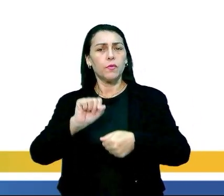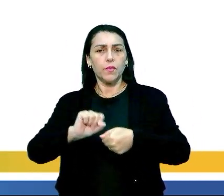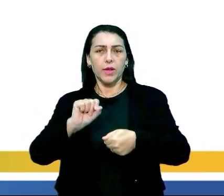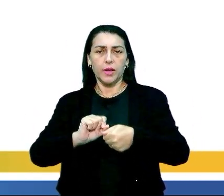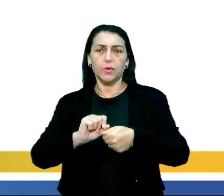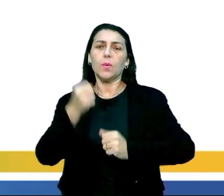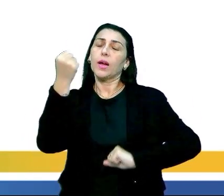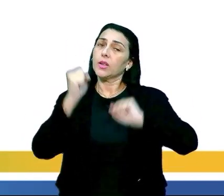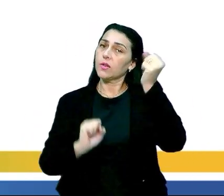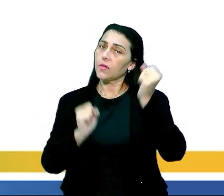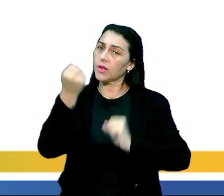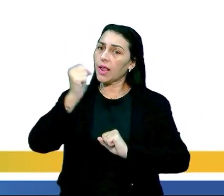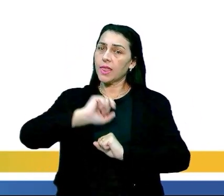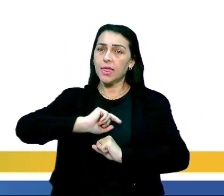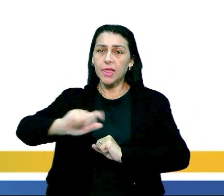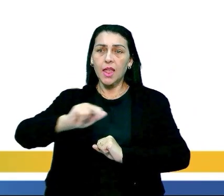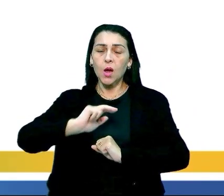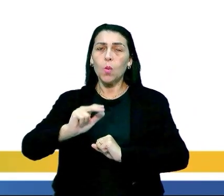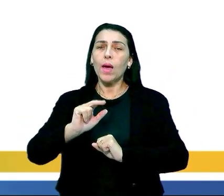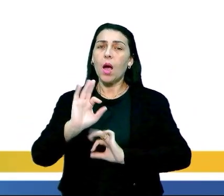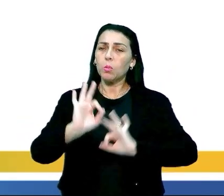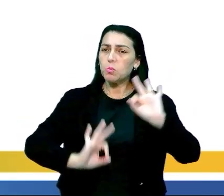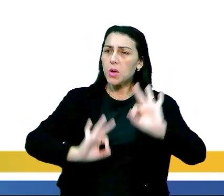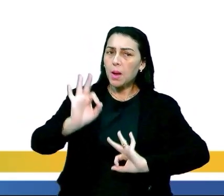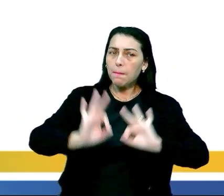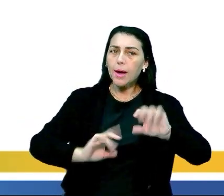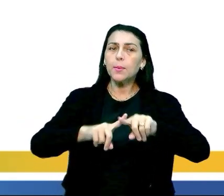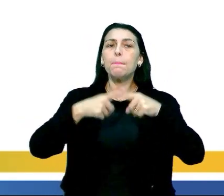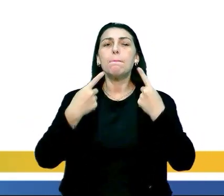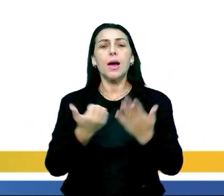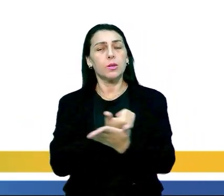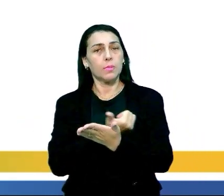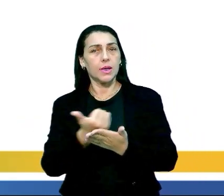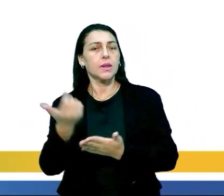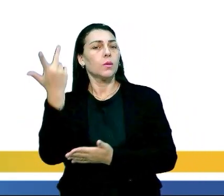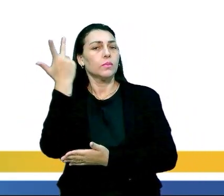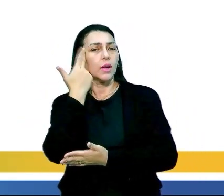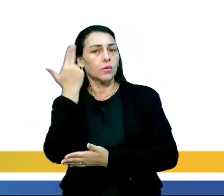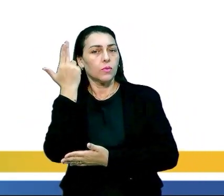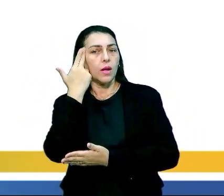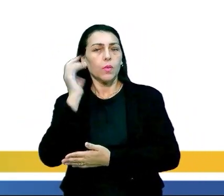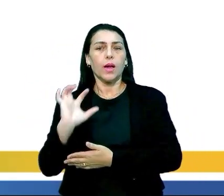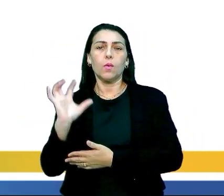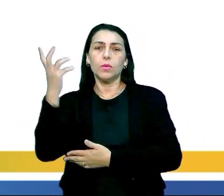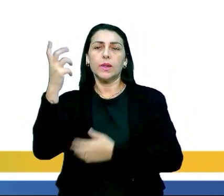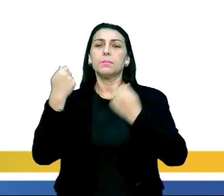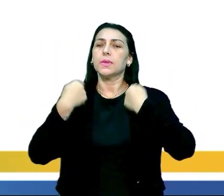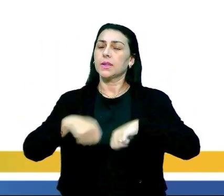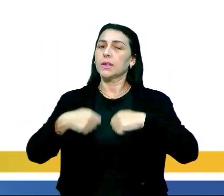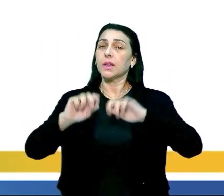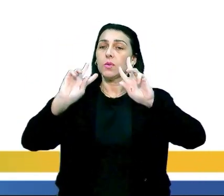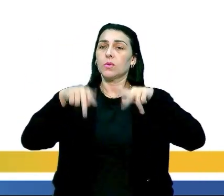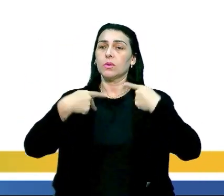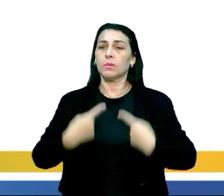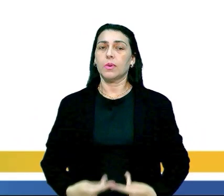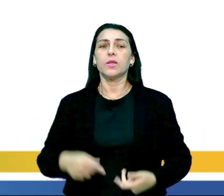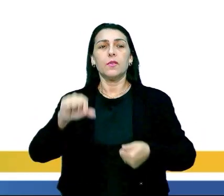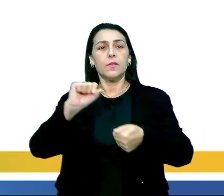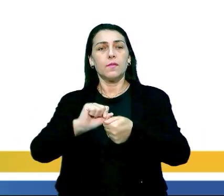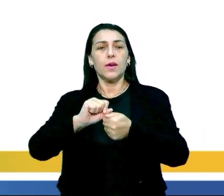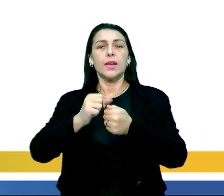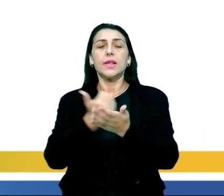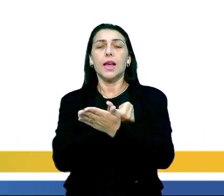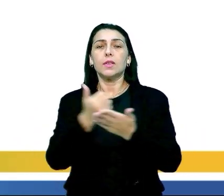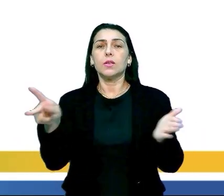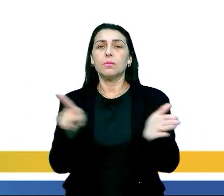realizado. A atividade física não é algo programado, mas uma ação natural que acontece pela necessidade do ser